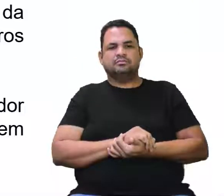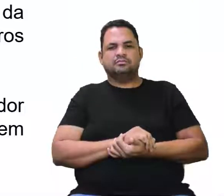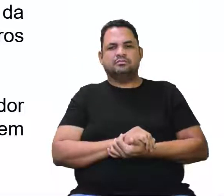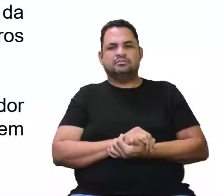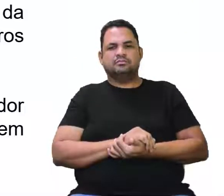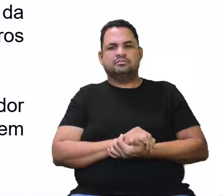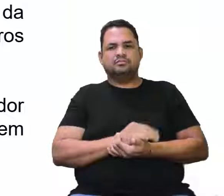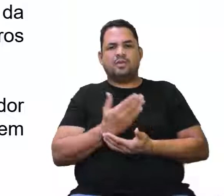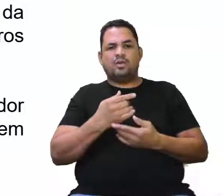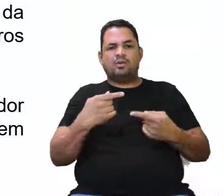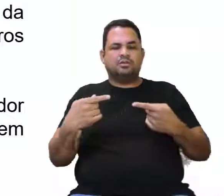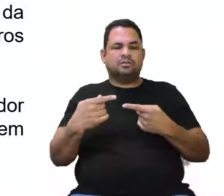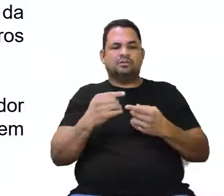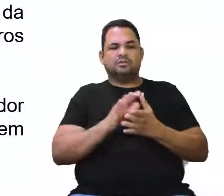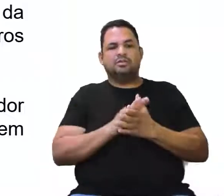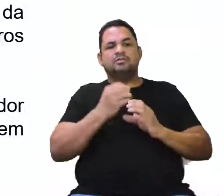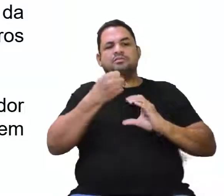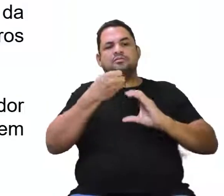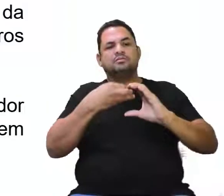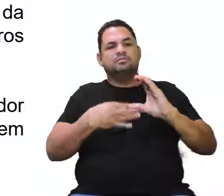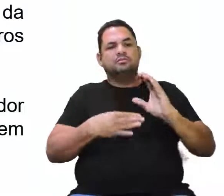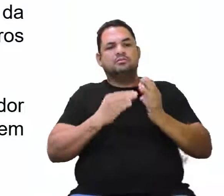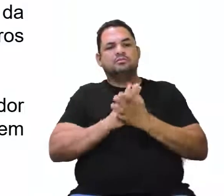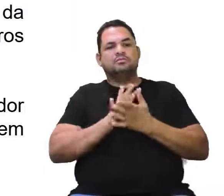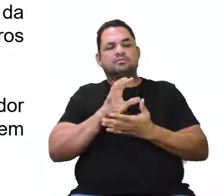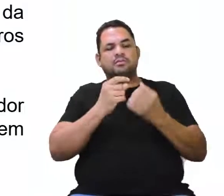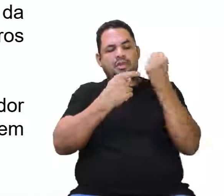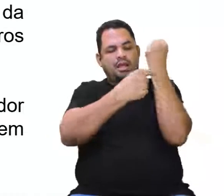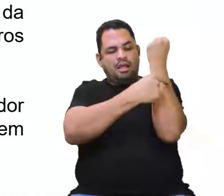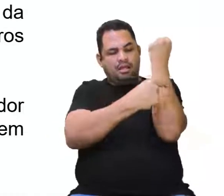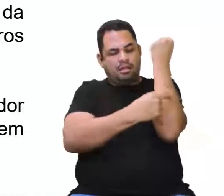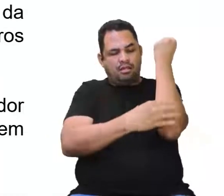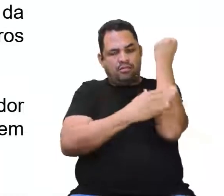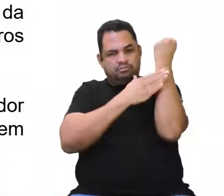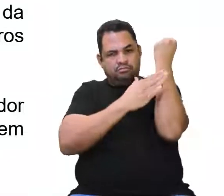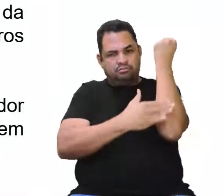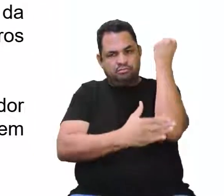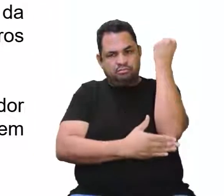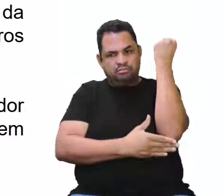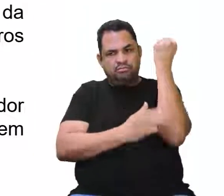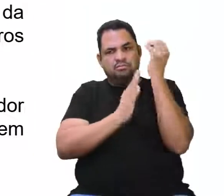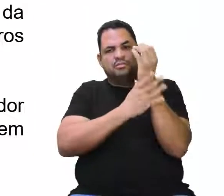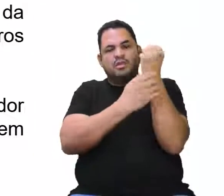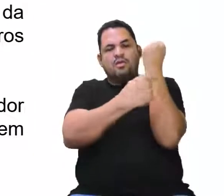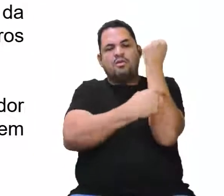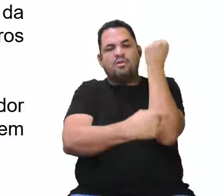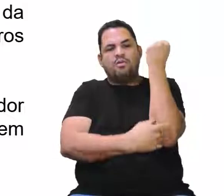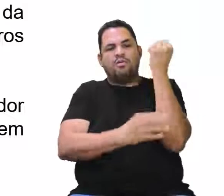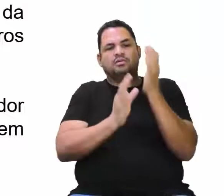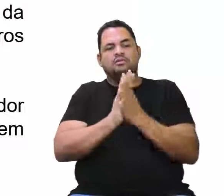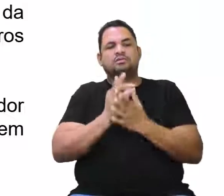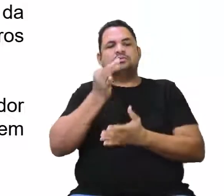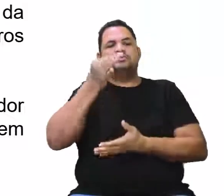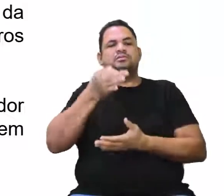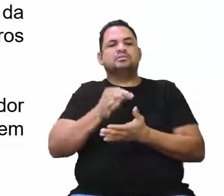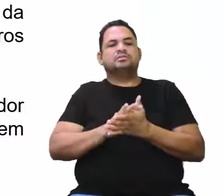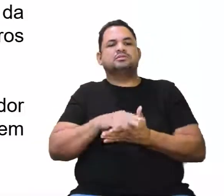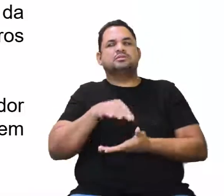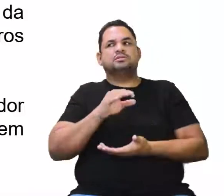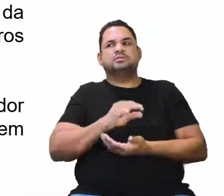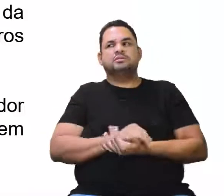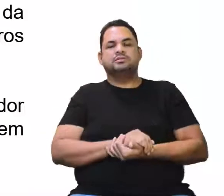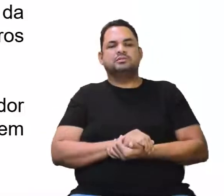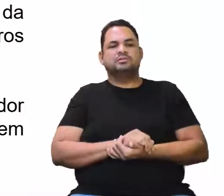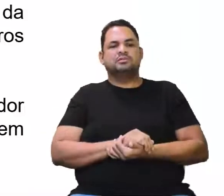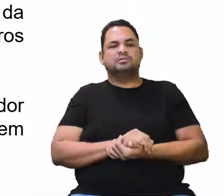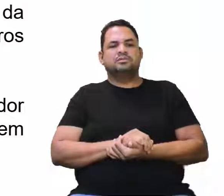relação... Vai lá. Isso. A função e as regiões que compõem as vértebras da coluna, é correto afirmar